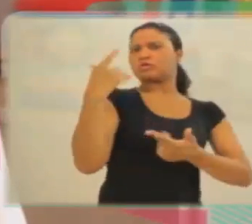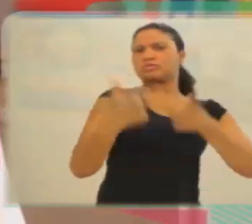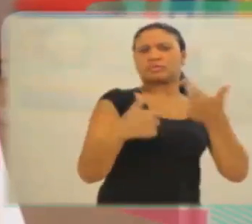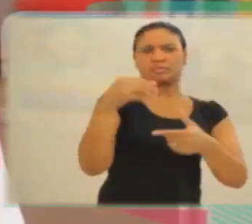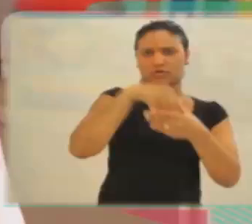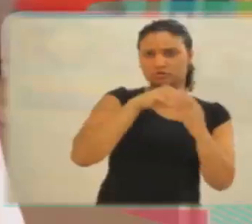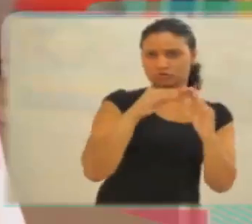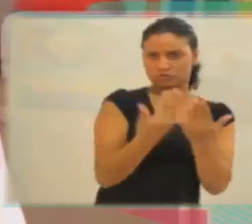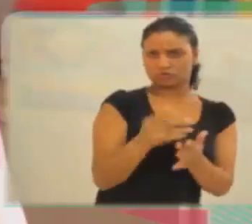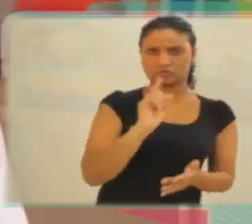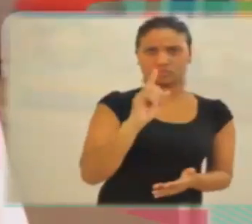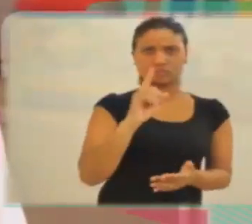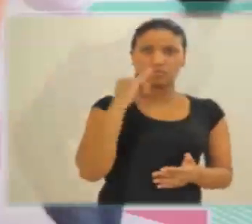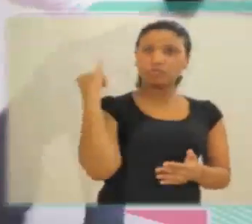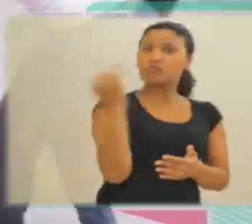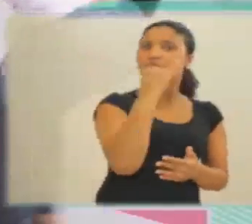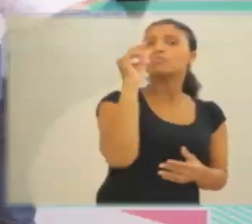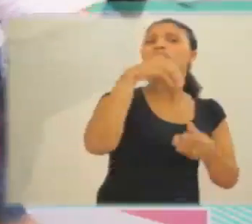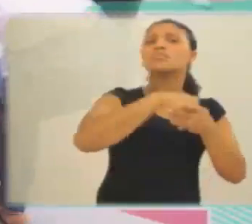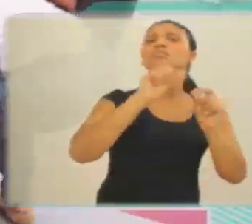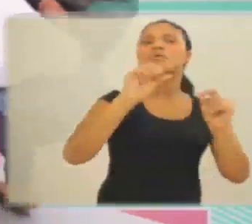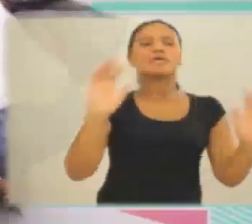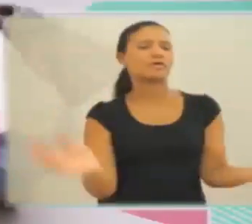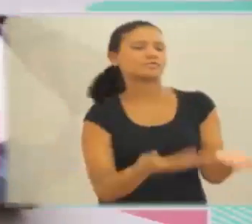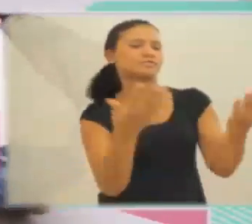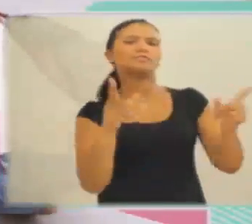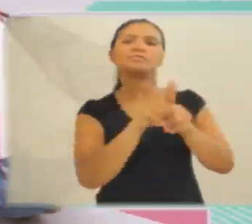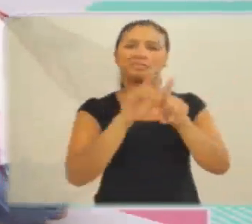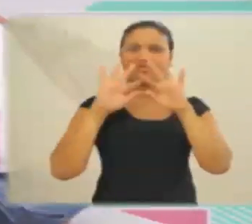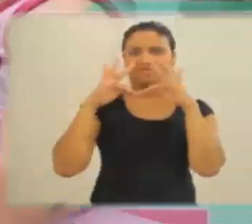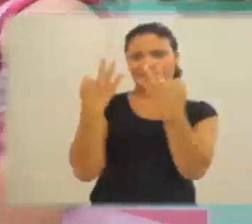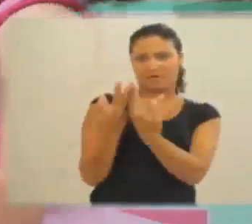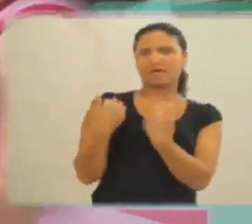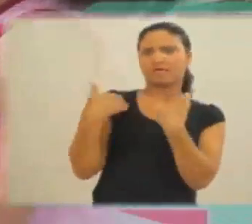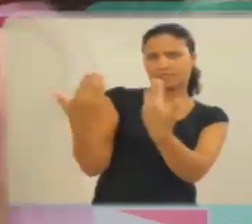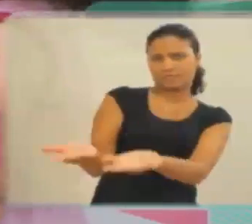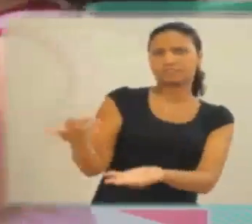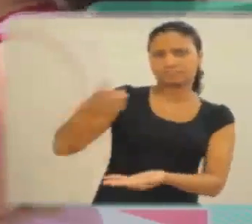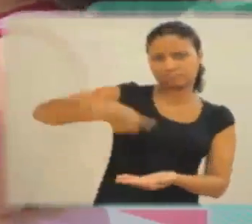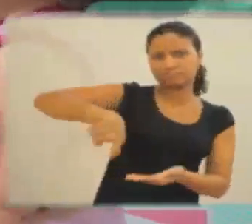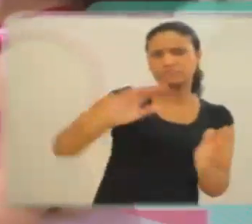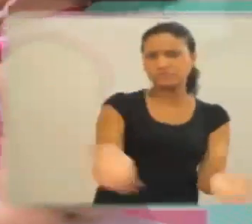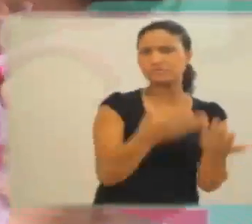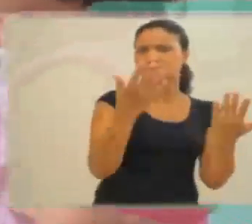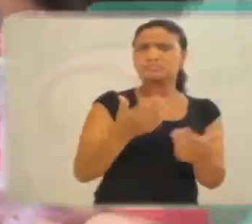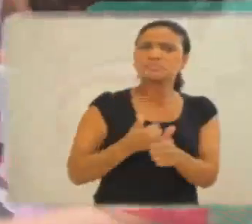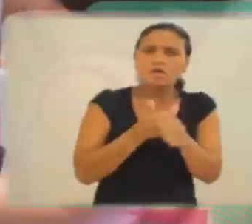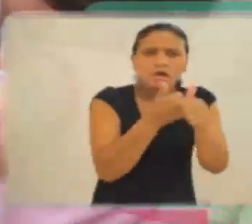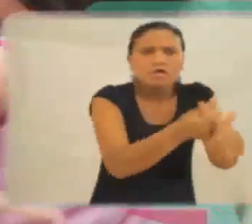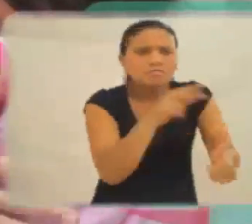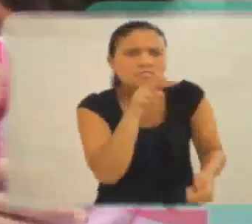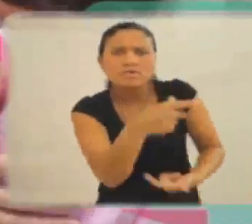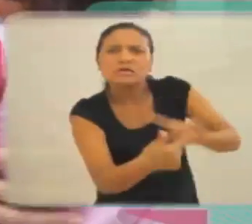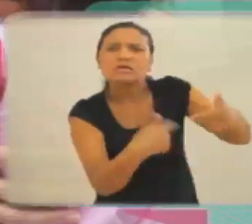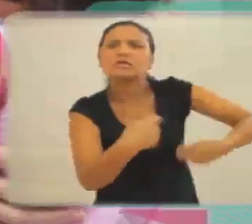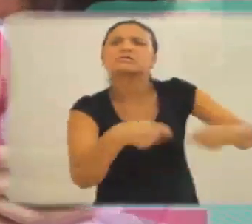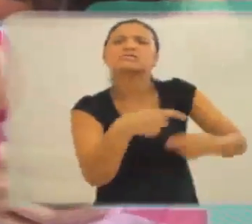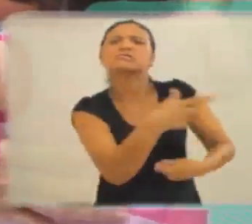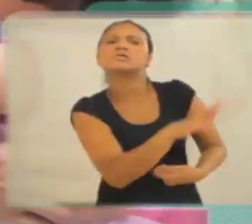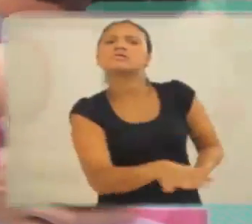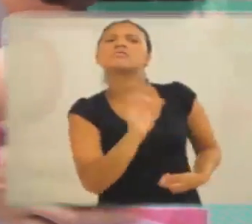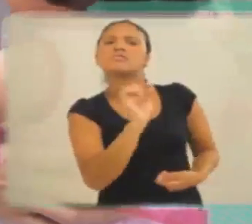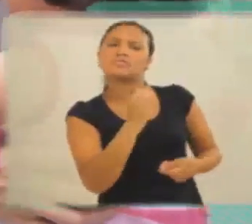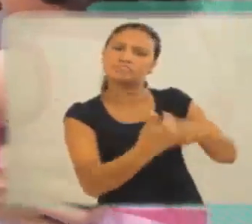escola. É o fruto de todo o estímulo que a família oferece, de todos esses acompanhamentos que são